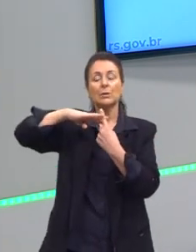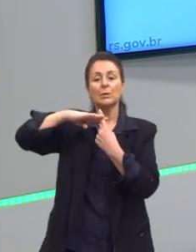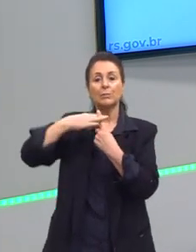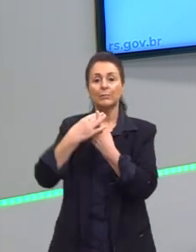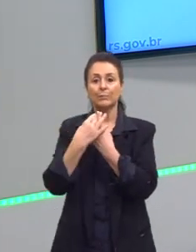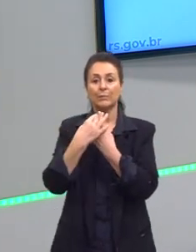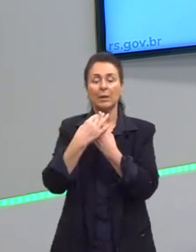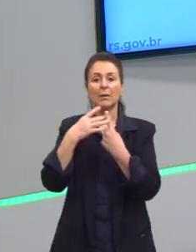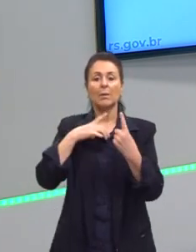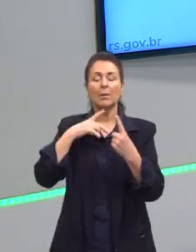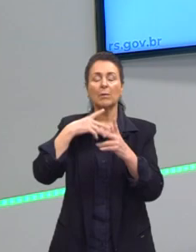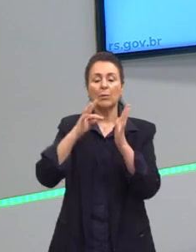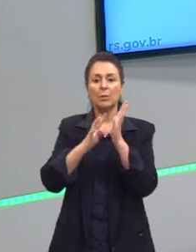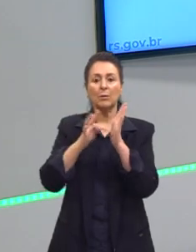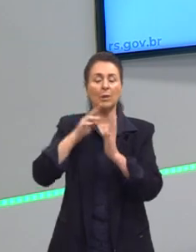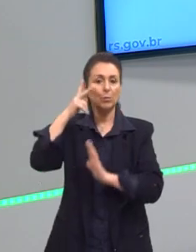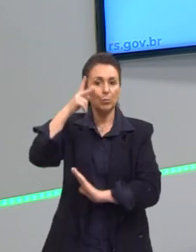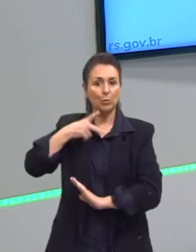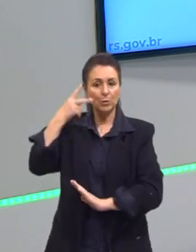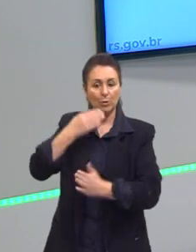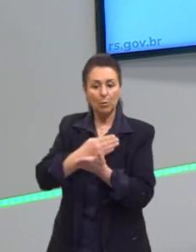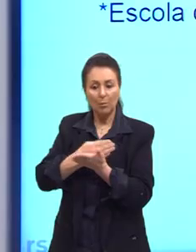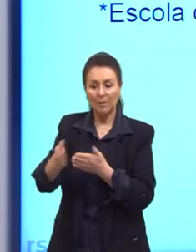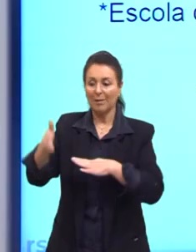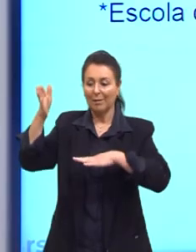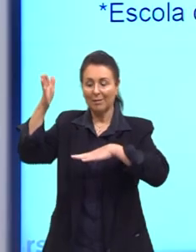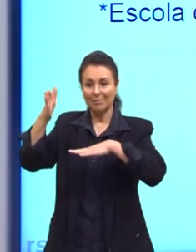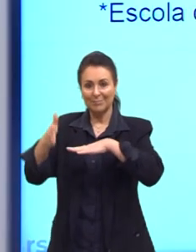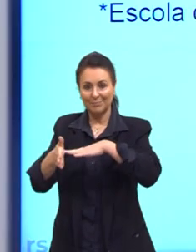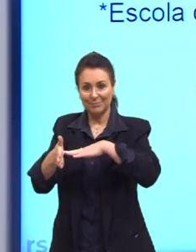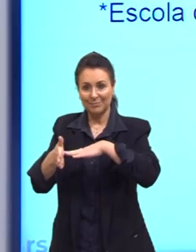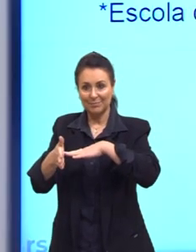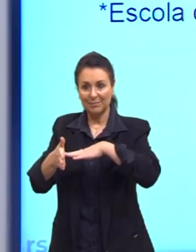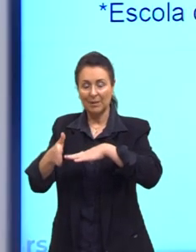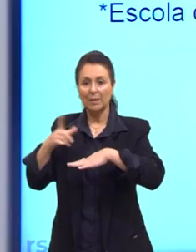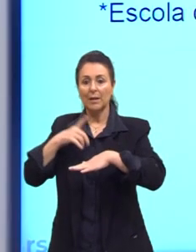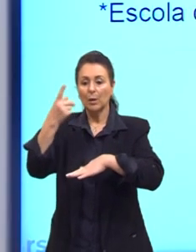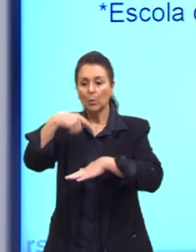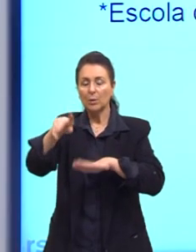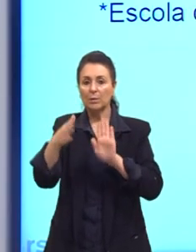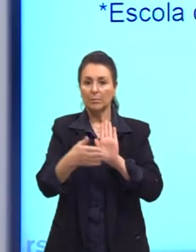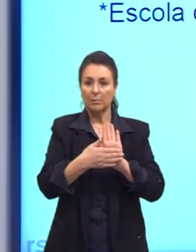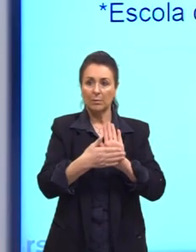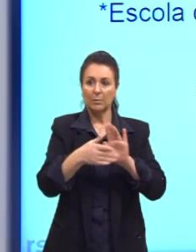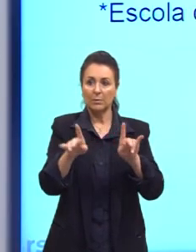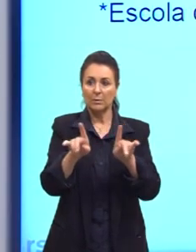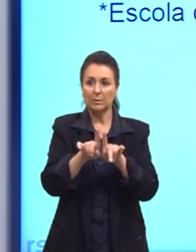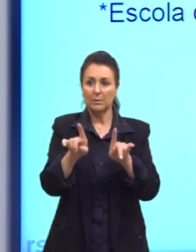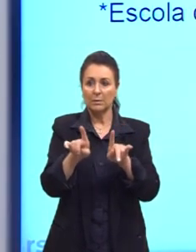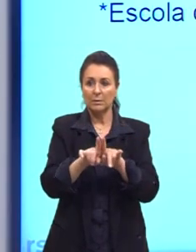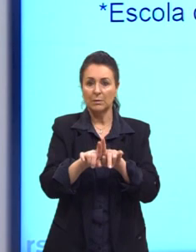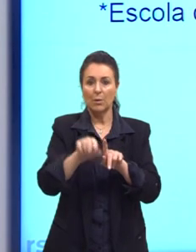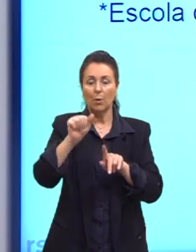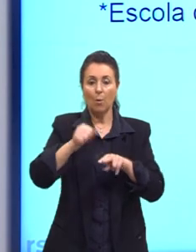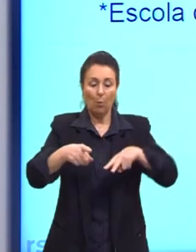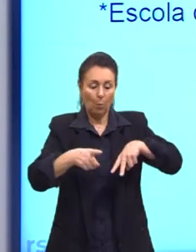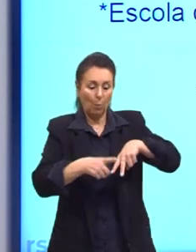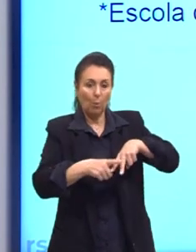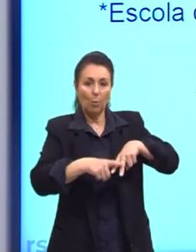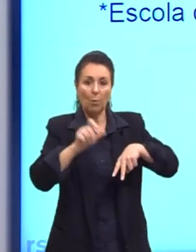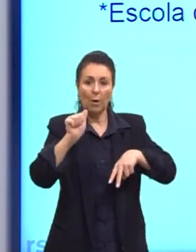essas teorias políticas que surgem aqui na contemporaneidade. Seguindo, tem outras propostas. O anarquismo.